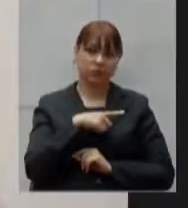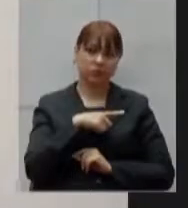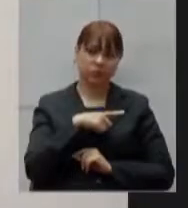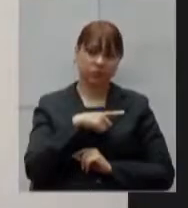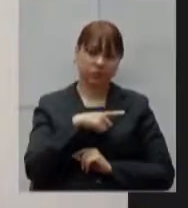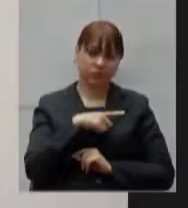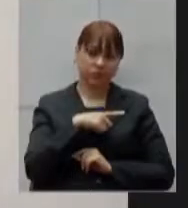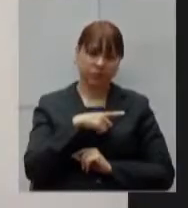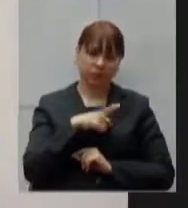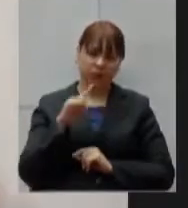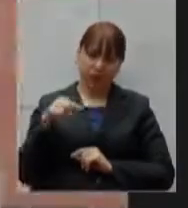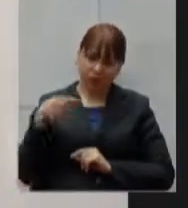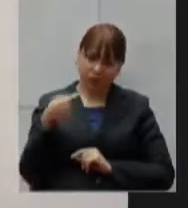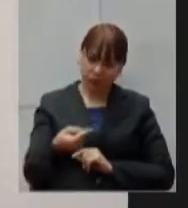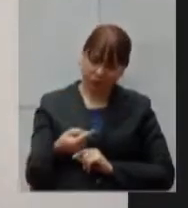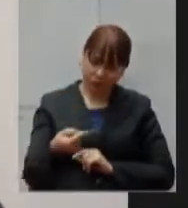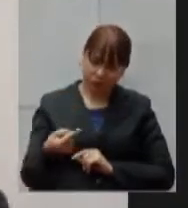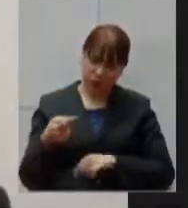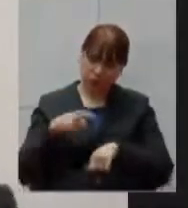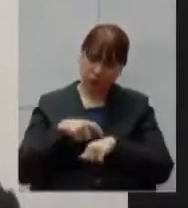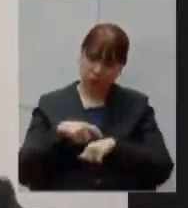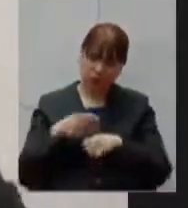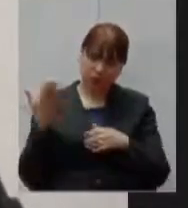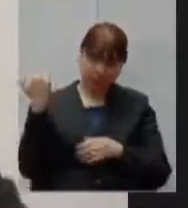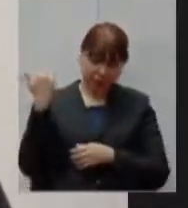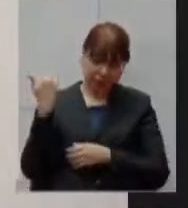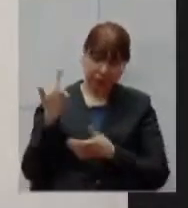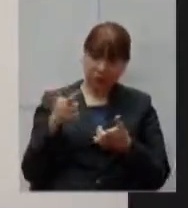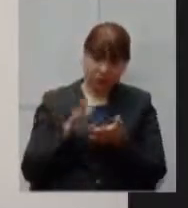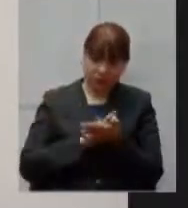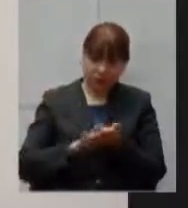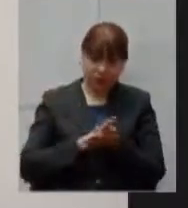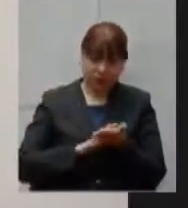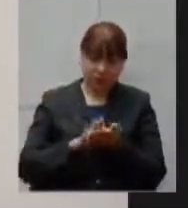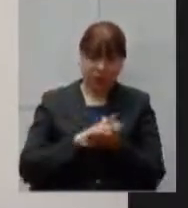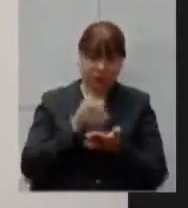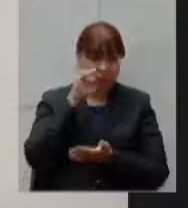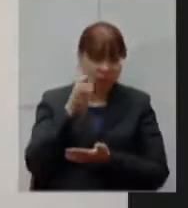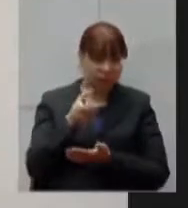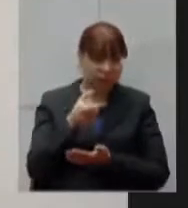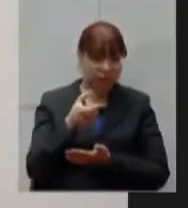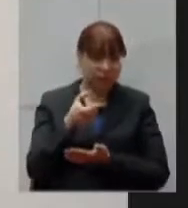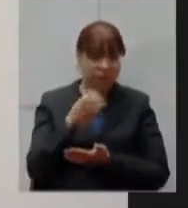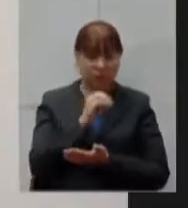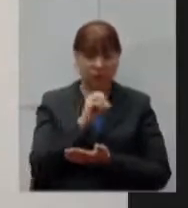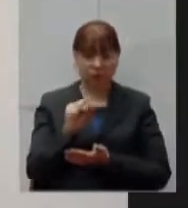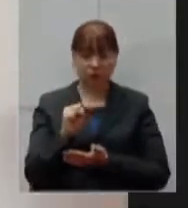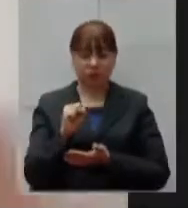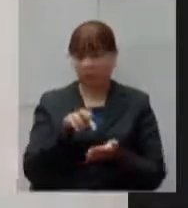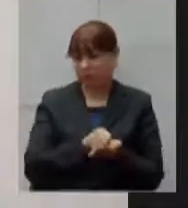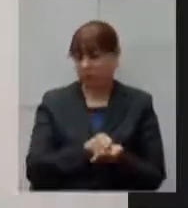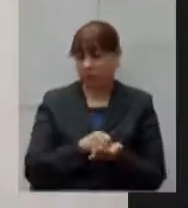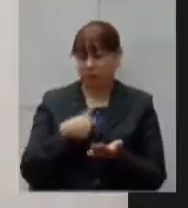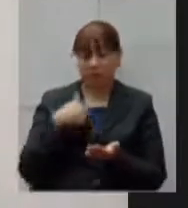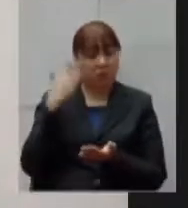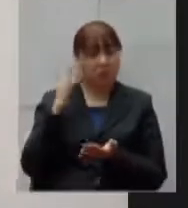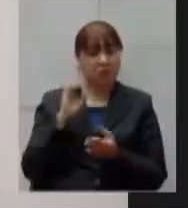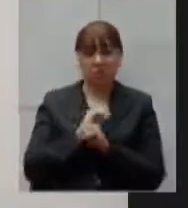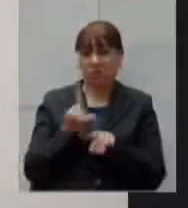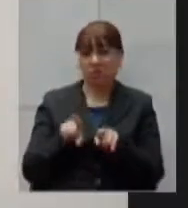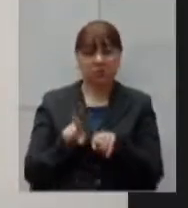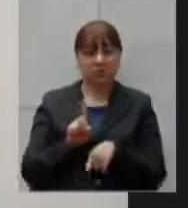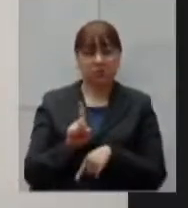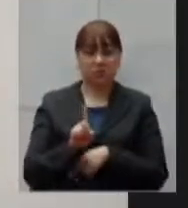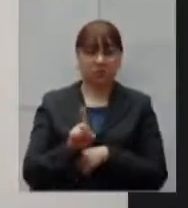posteriores ao momento em que não havia nenhuma entidade habilitada como OS eu também não entendi porque em um